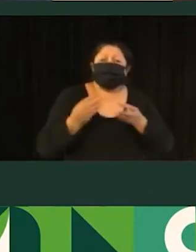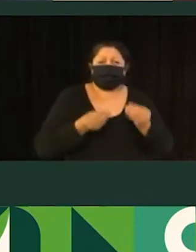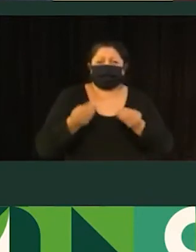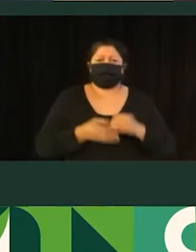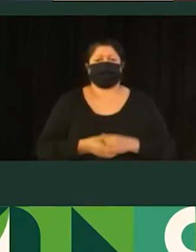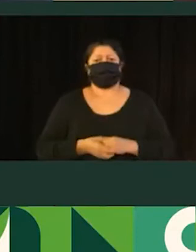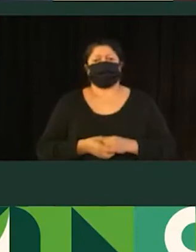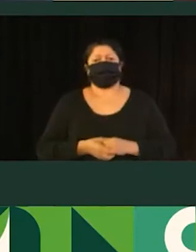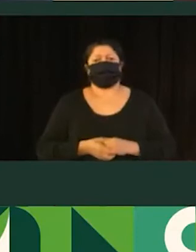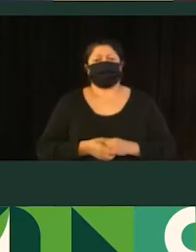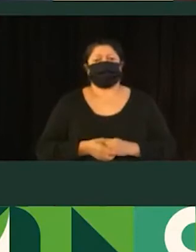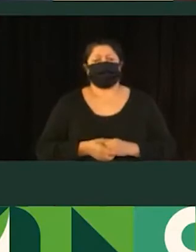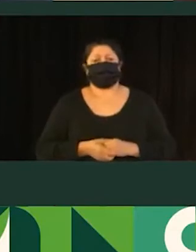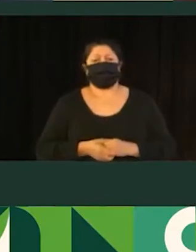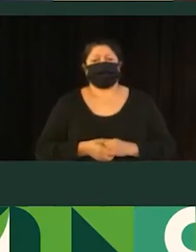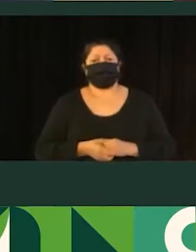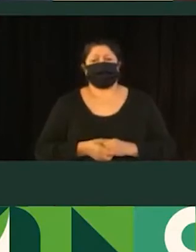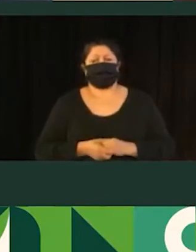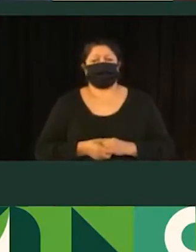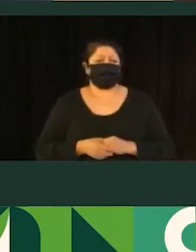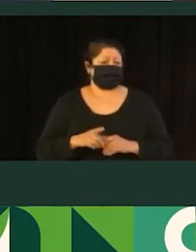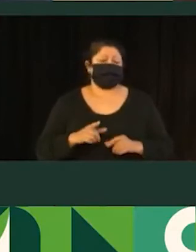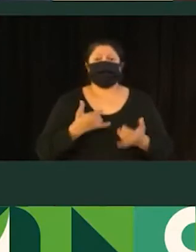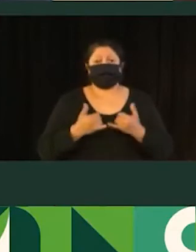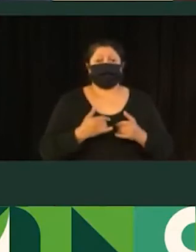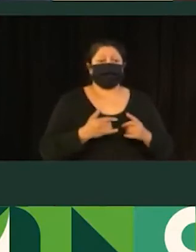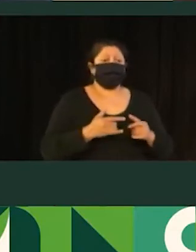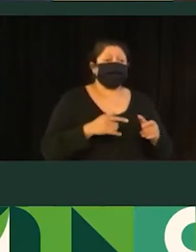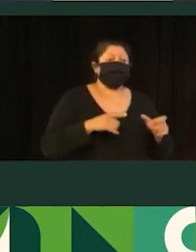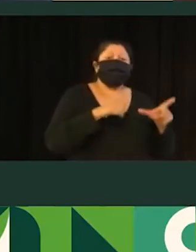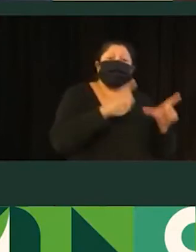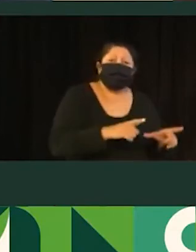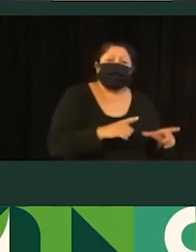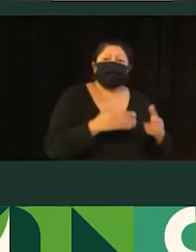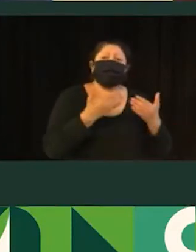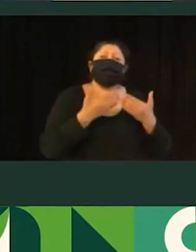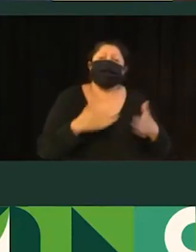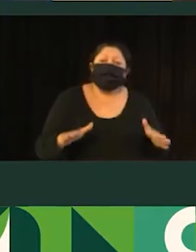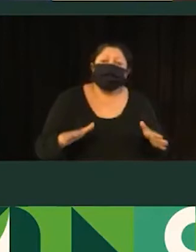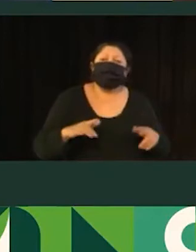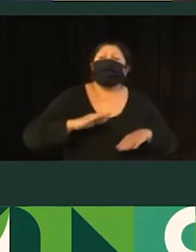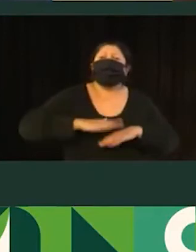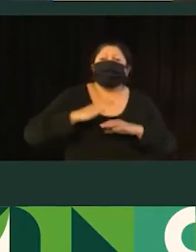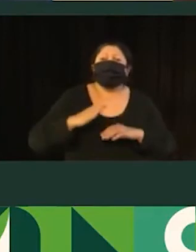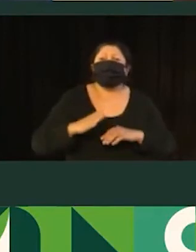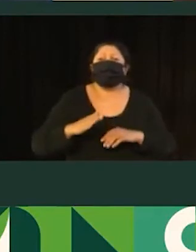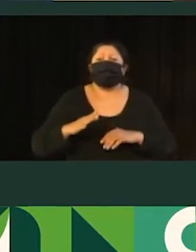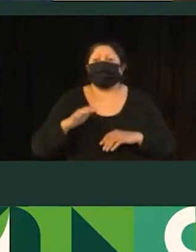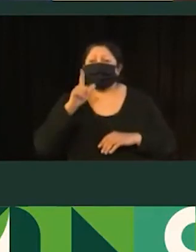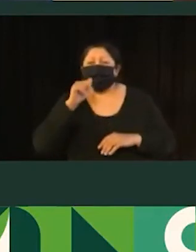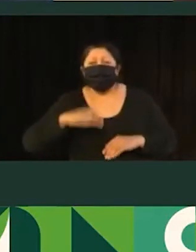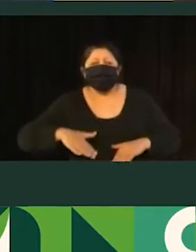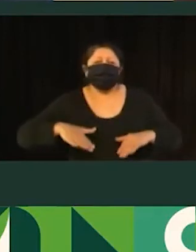Então, em relação às intervenções físicas, foram propostas aberturas e complementações viárias, alargamentos viários nessas